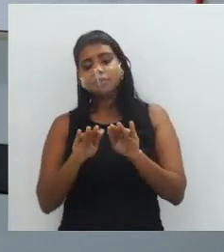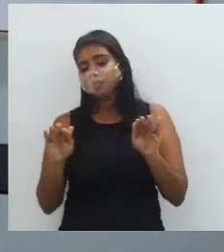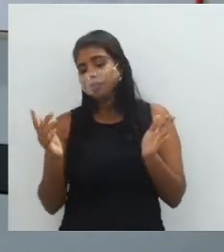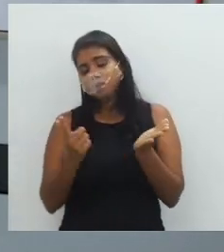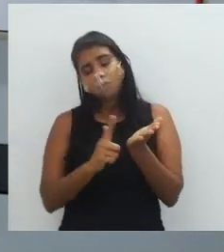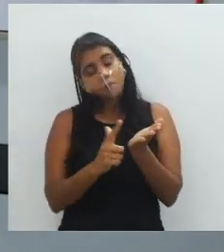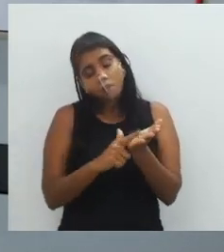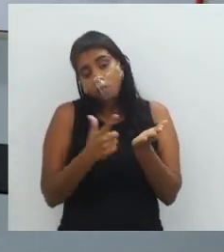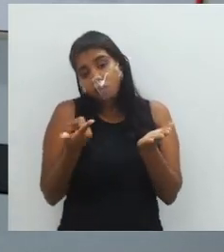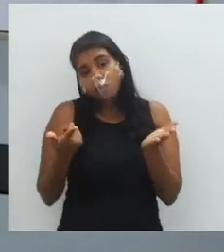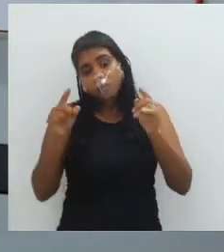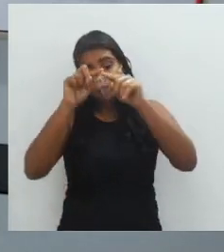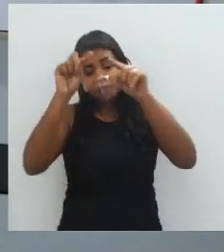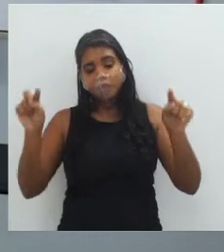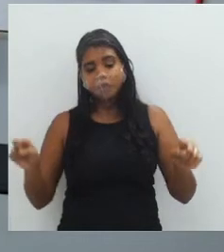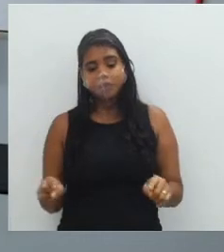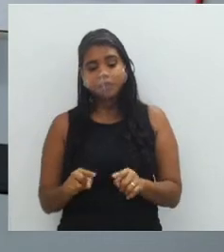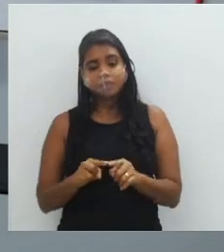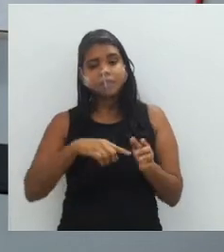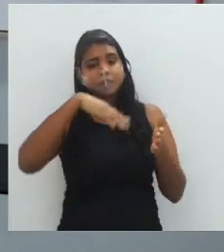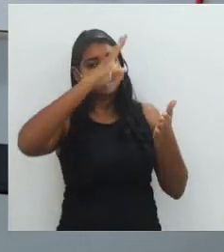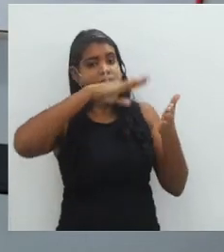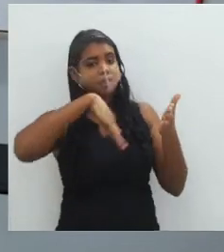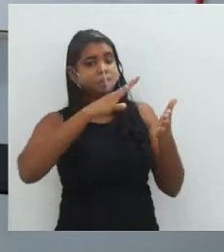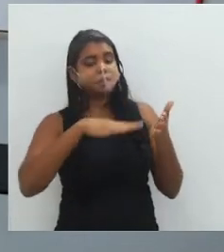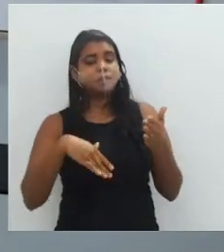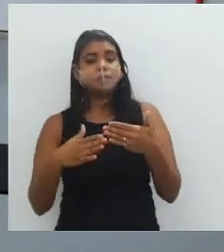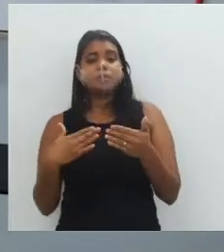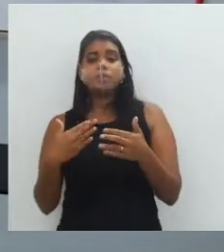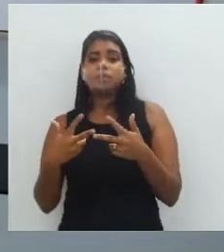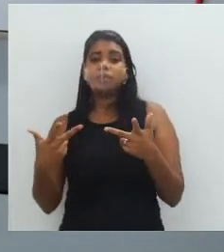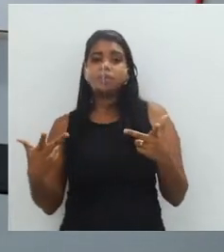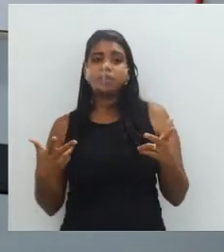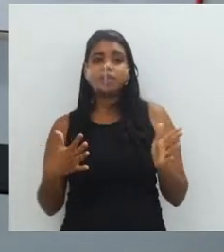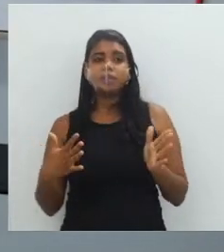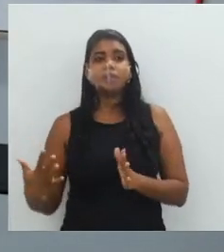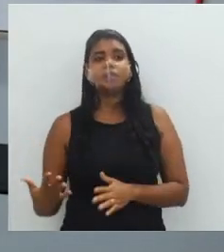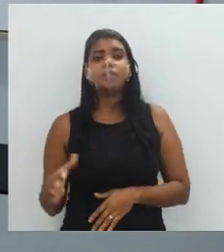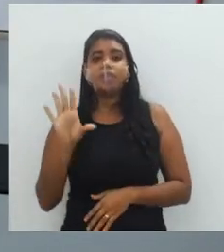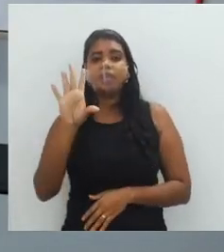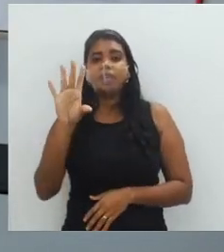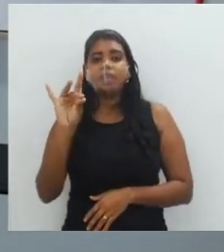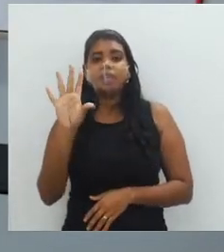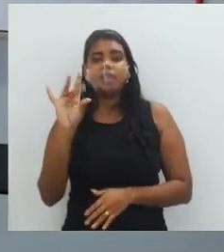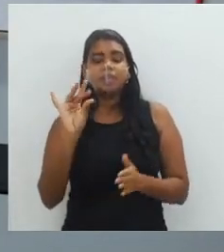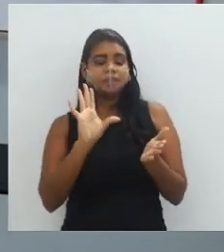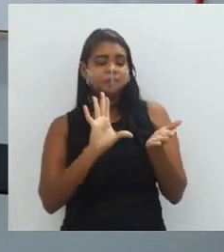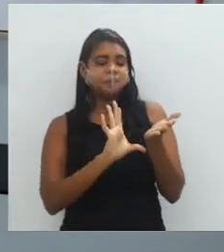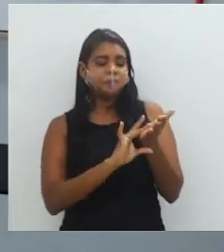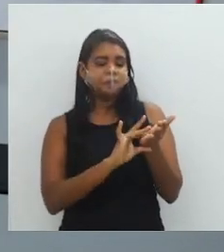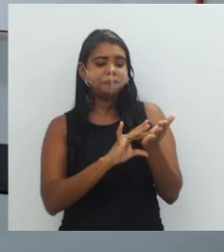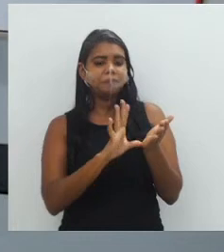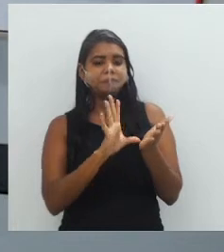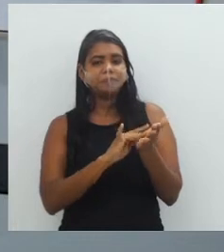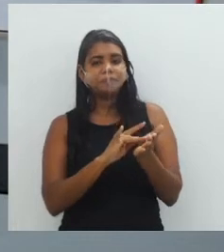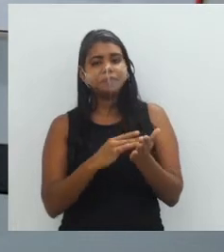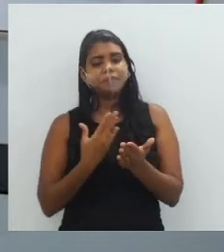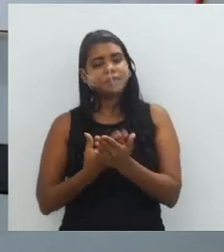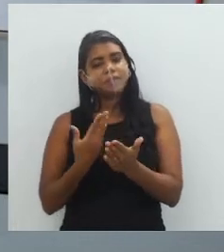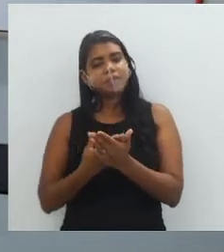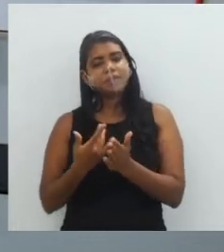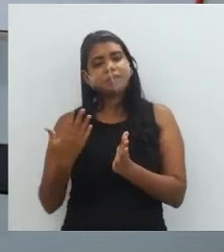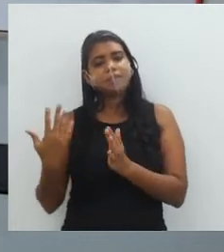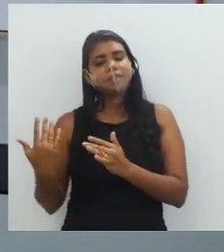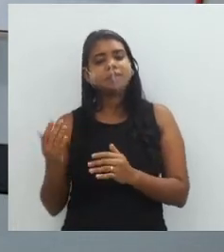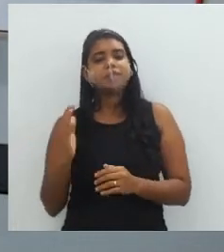um papel, uma tela de pintura ou qualquer outra coisa. A colagem, como nós vimos também aqui na aula passada, né? Que é